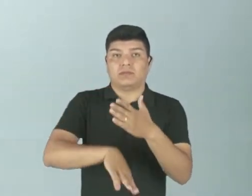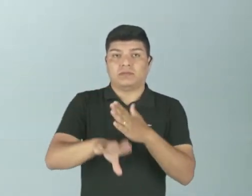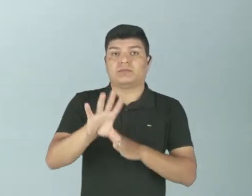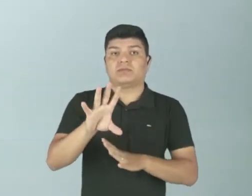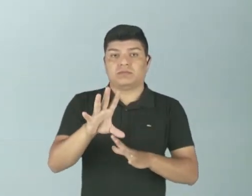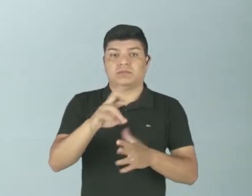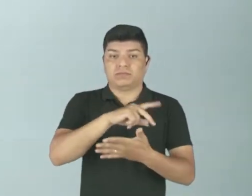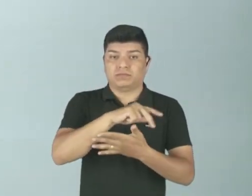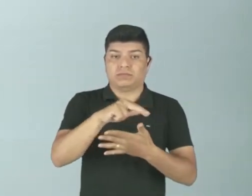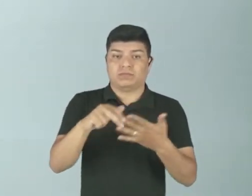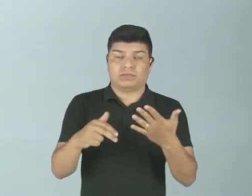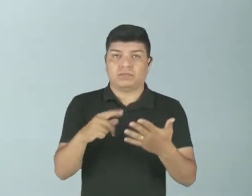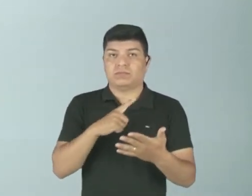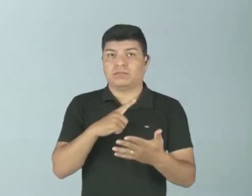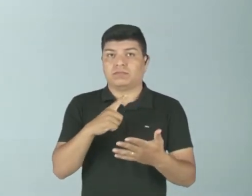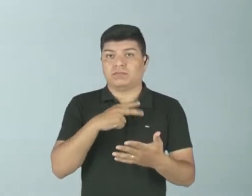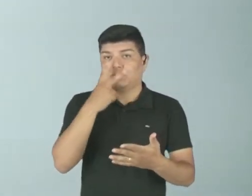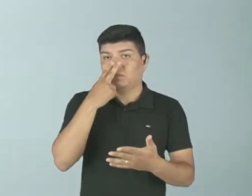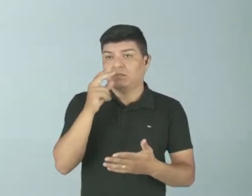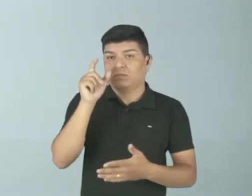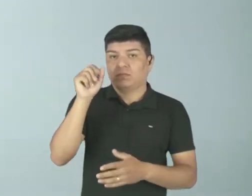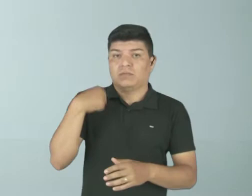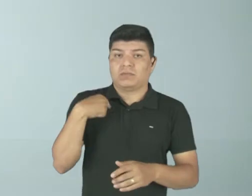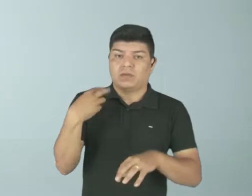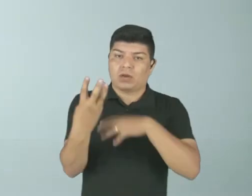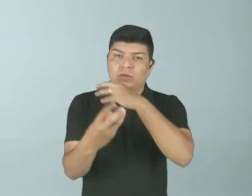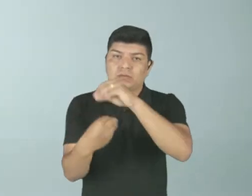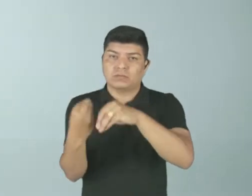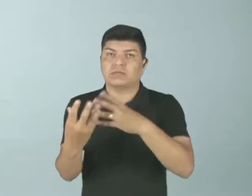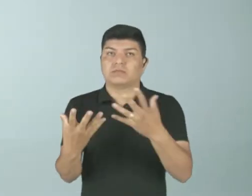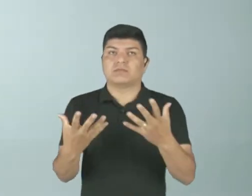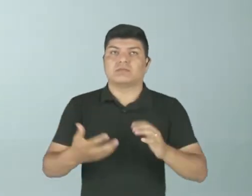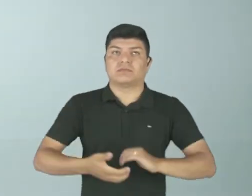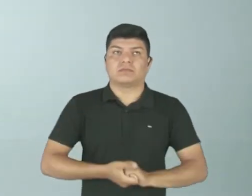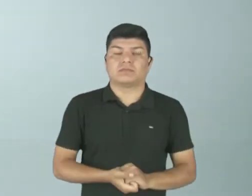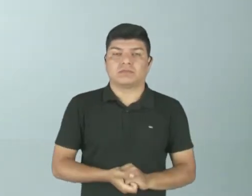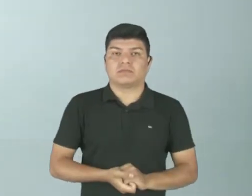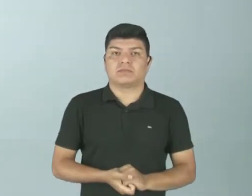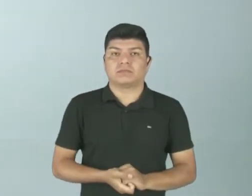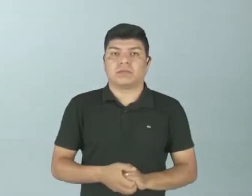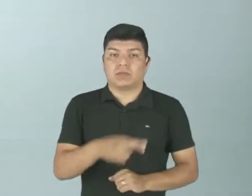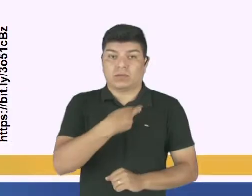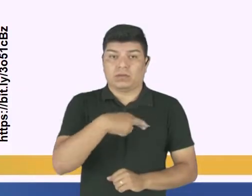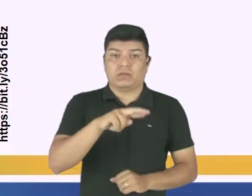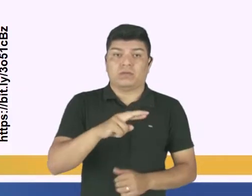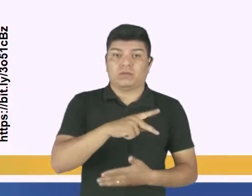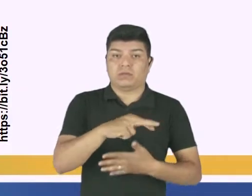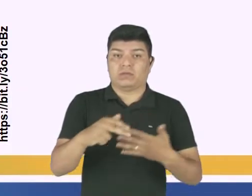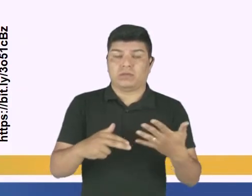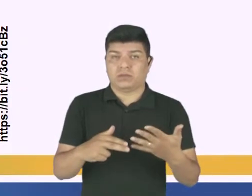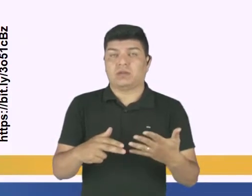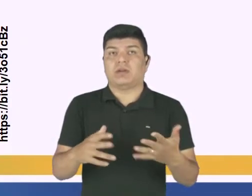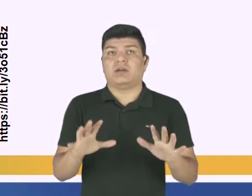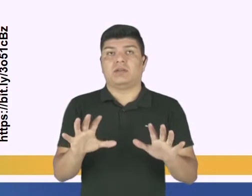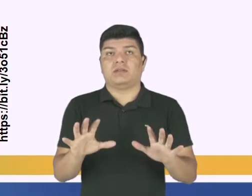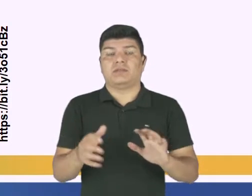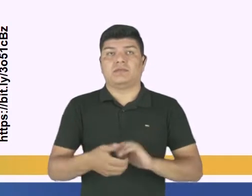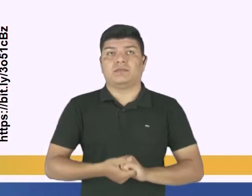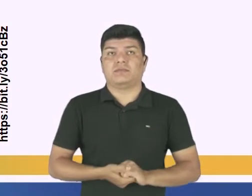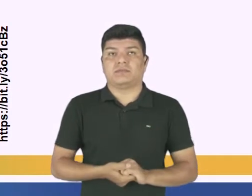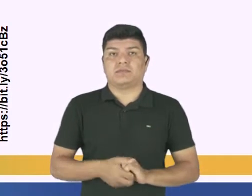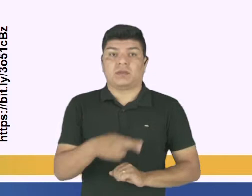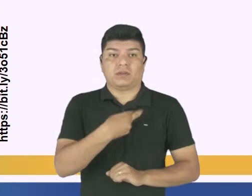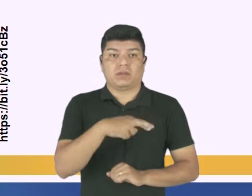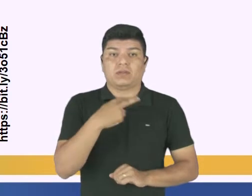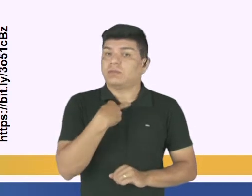diversidade, gente vê esse corpo místico se desenvolvendo. Então, religião e diversidade religiosa. A